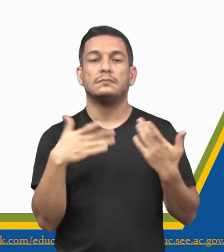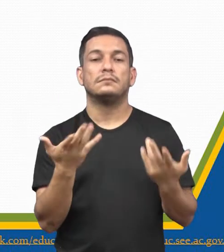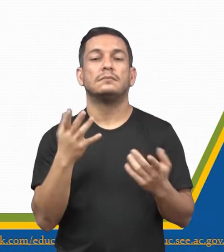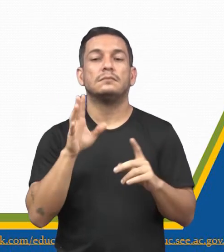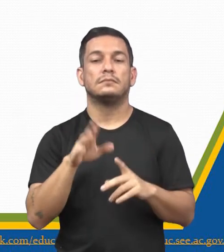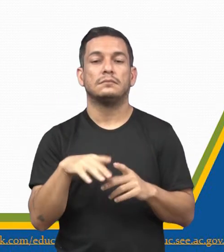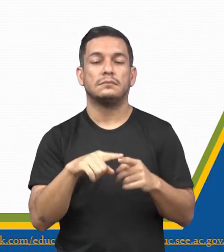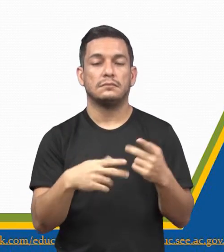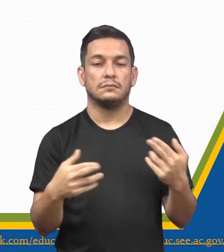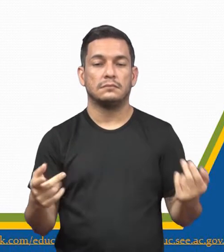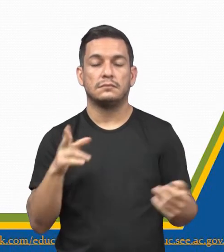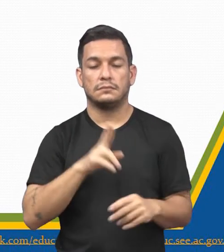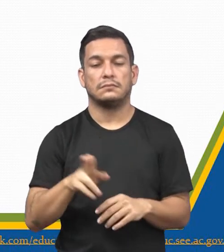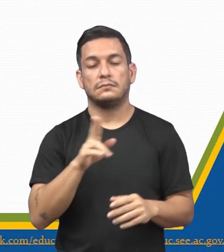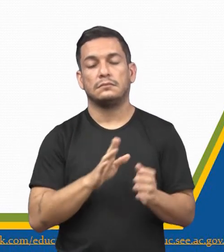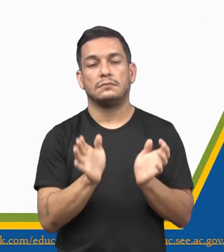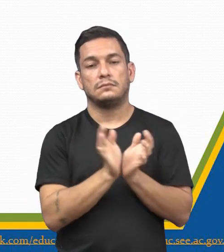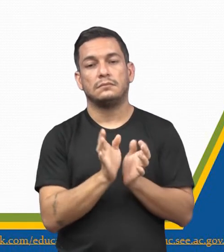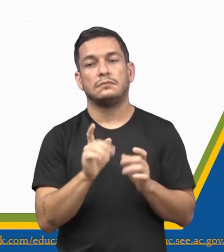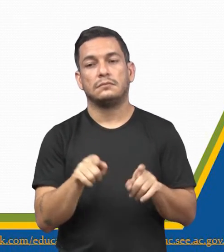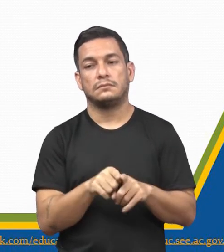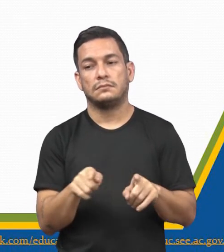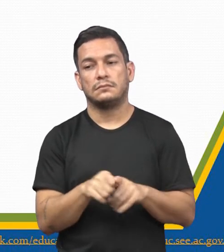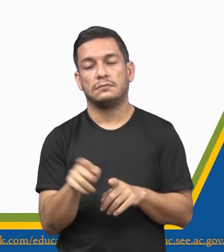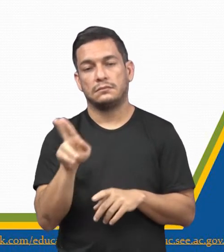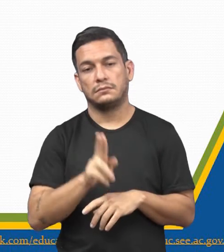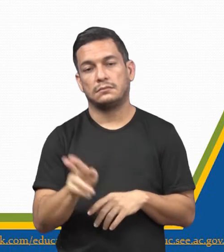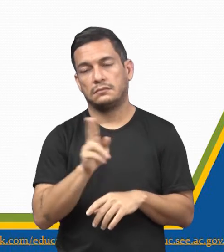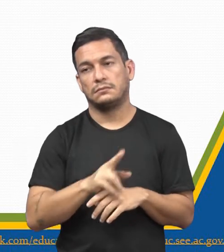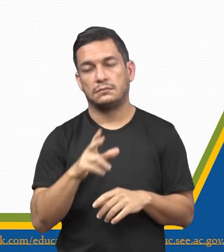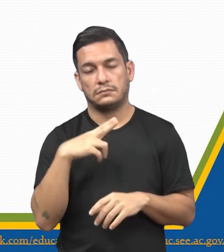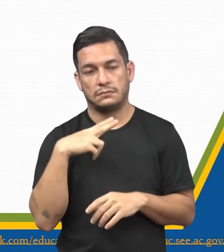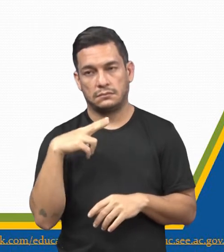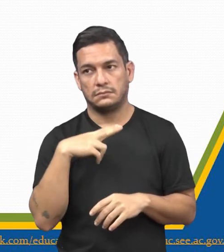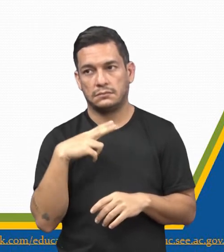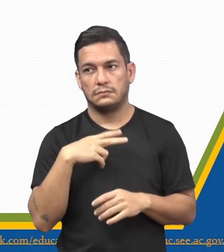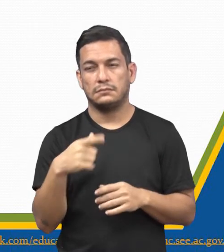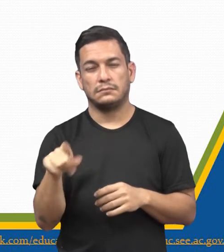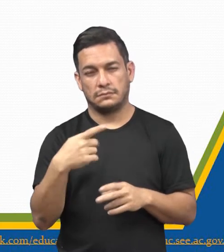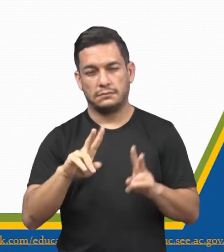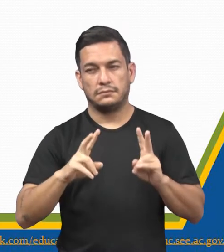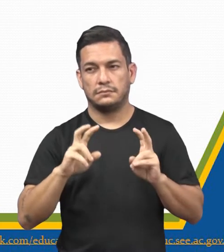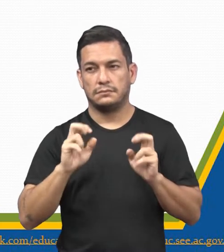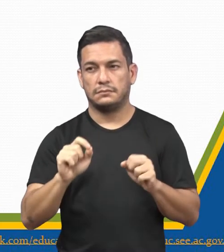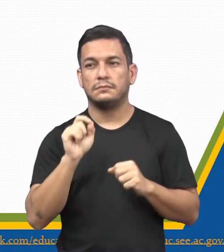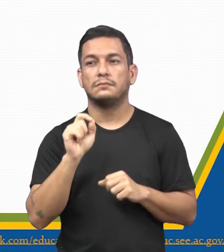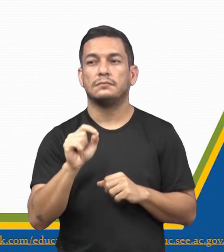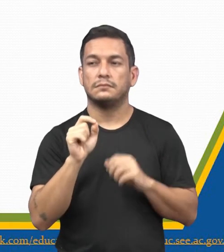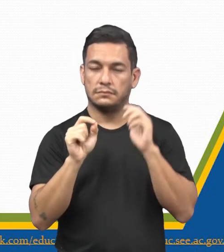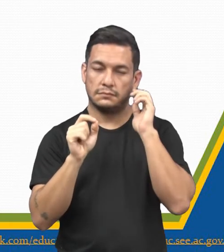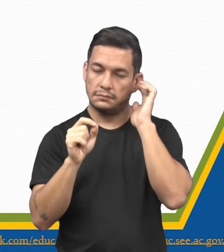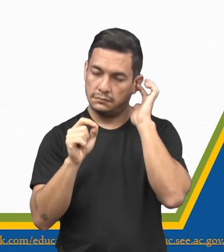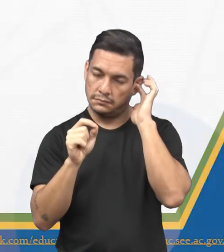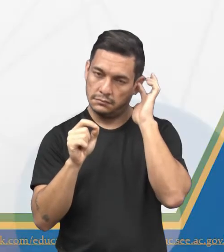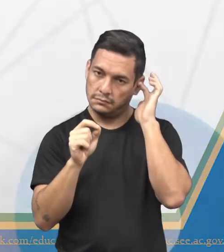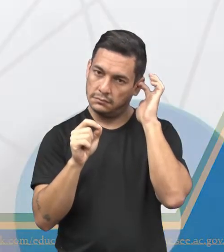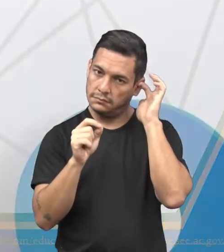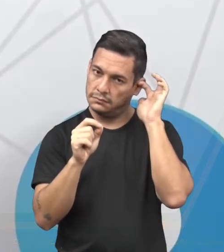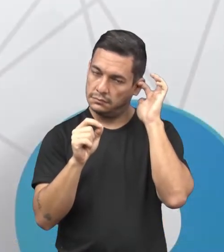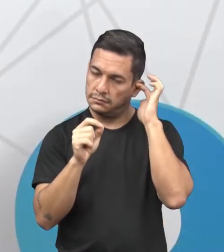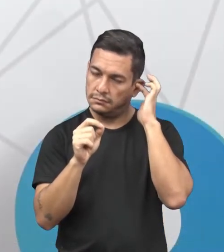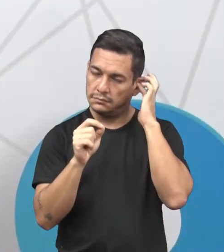objetos eram de uso coletivo e quais eram de uso privado. Percebemos aqui, gente, que